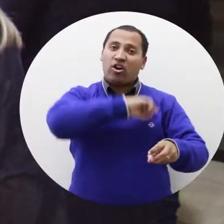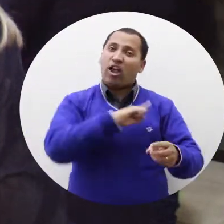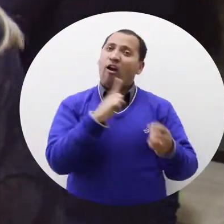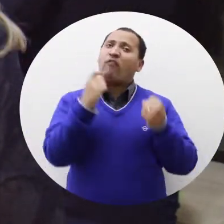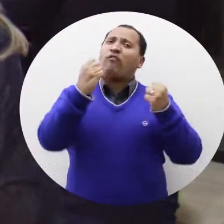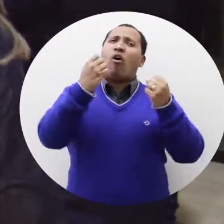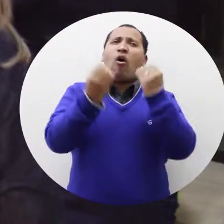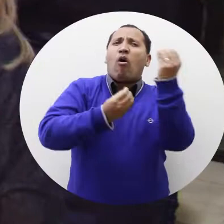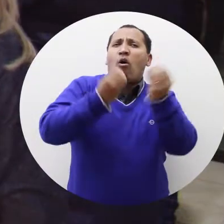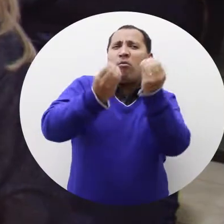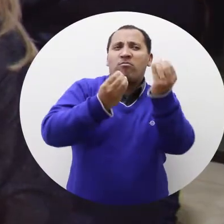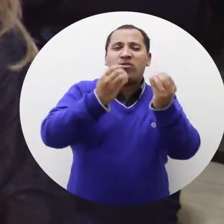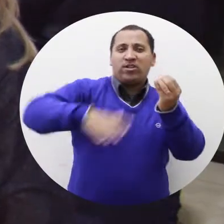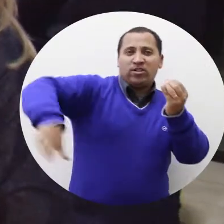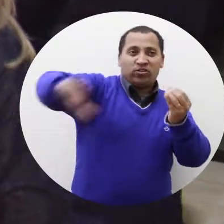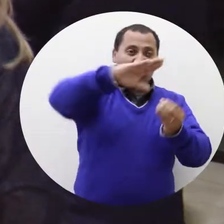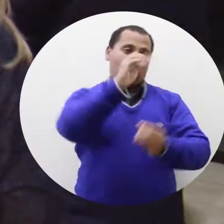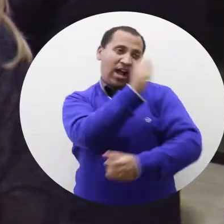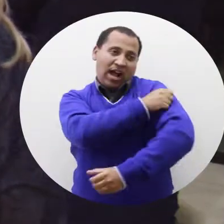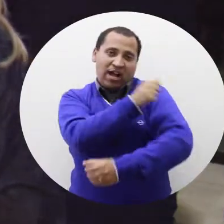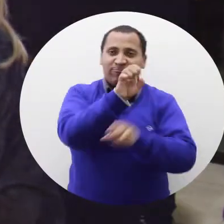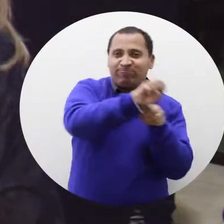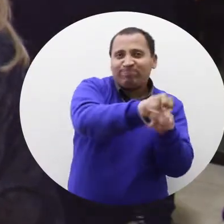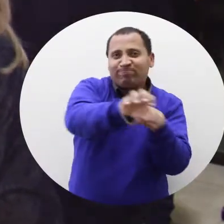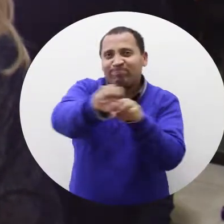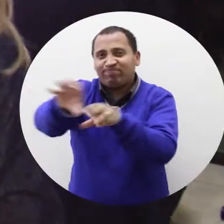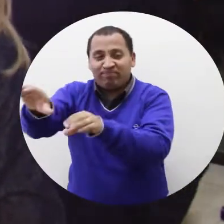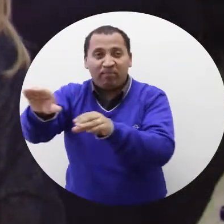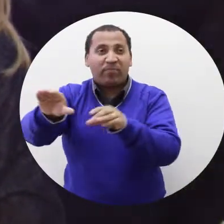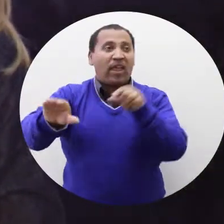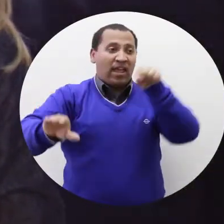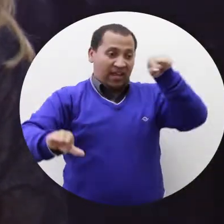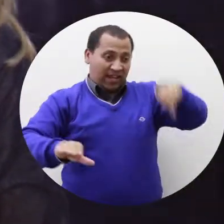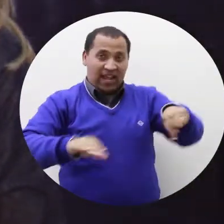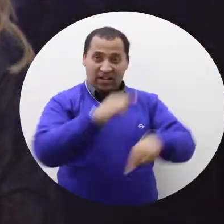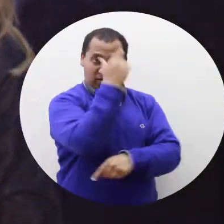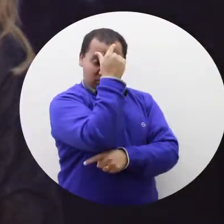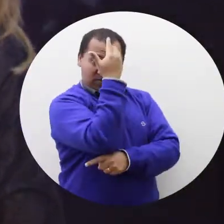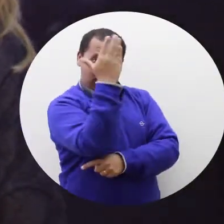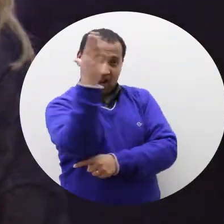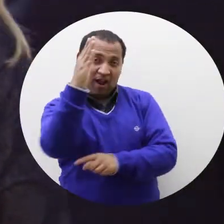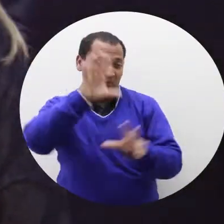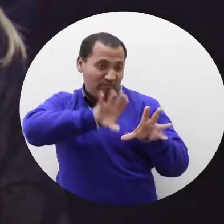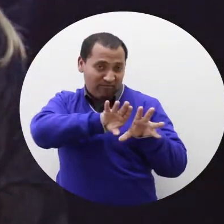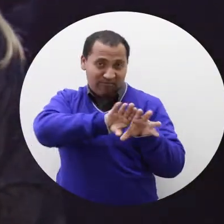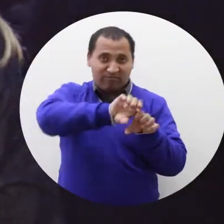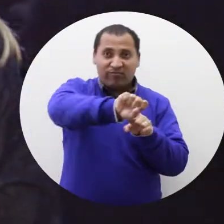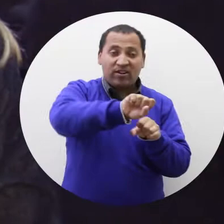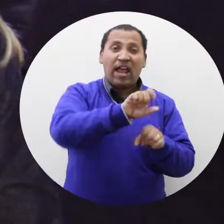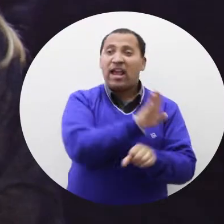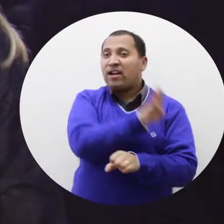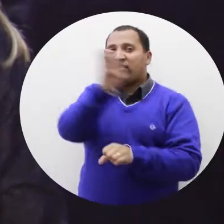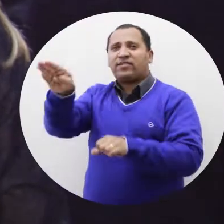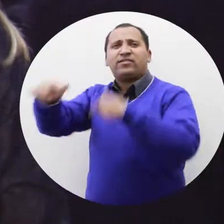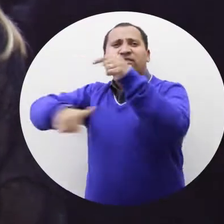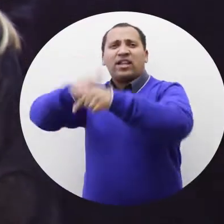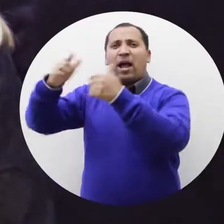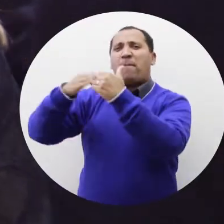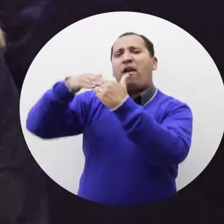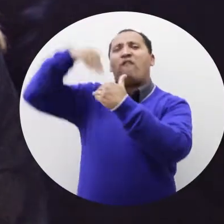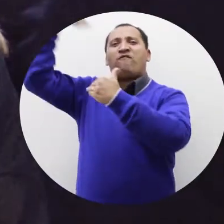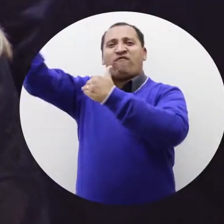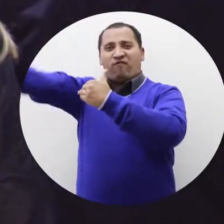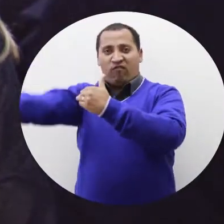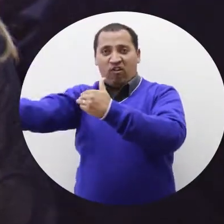rural para fortalecer também a formação dos nossos alunos que sairão aqui da universidade e que